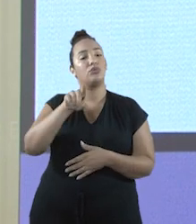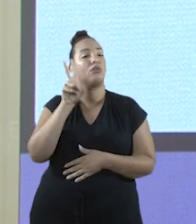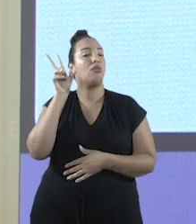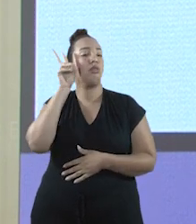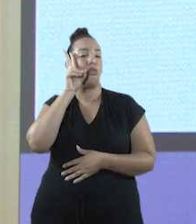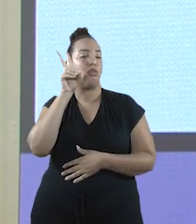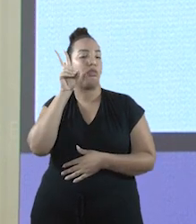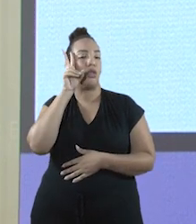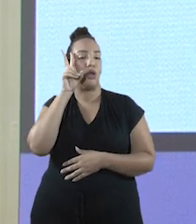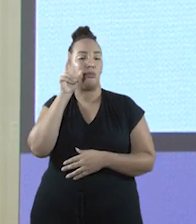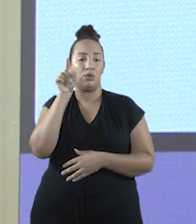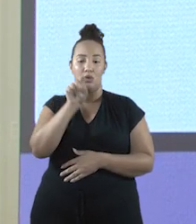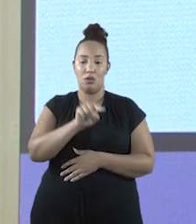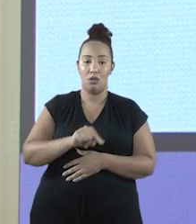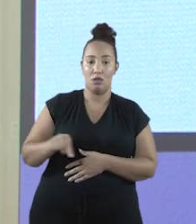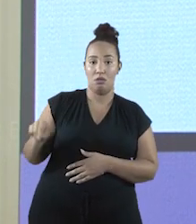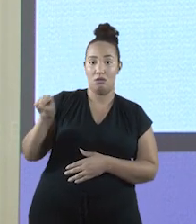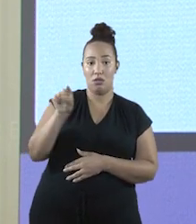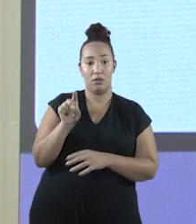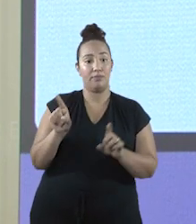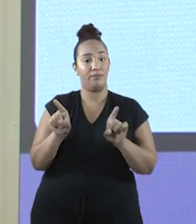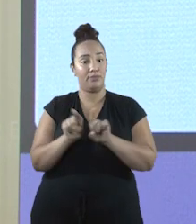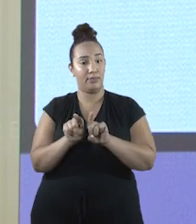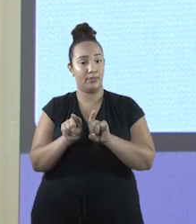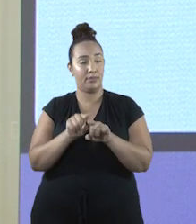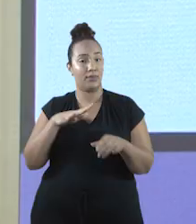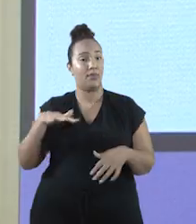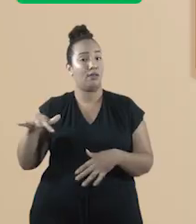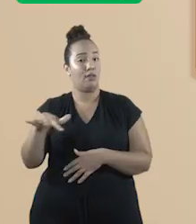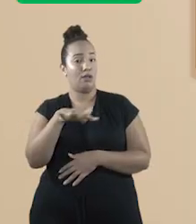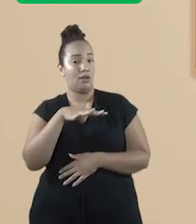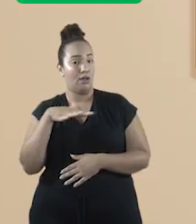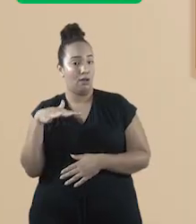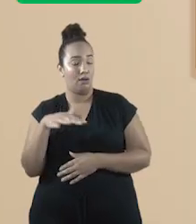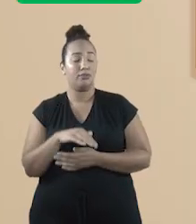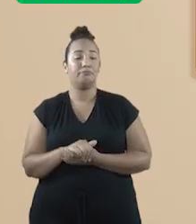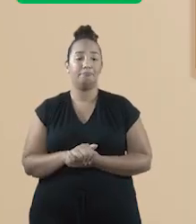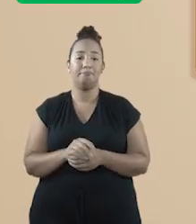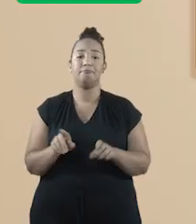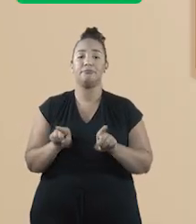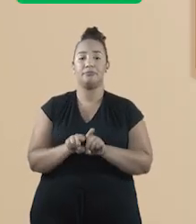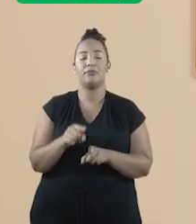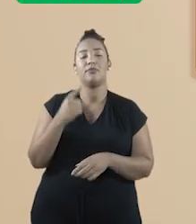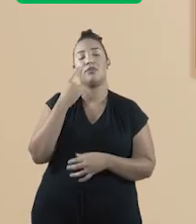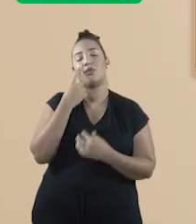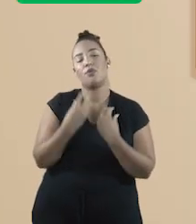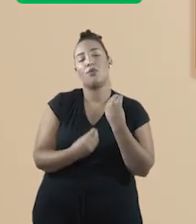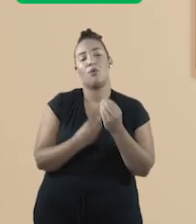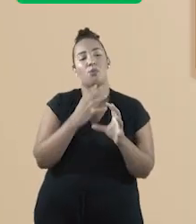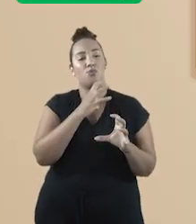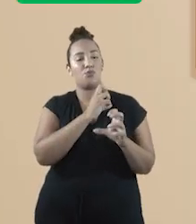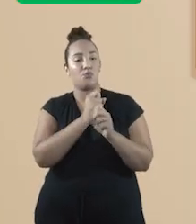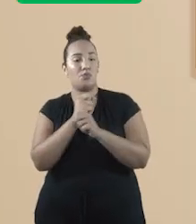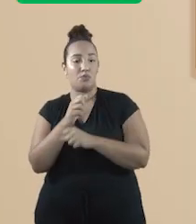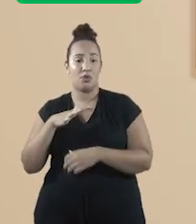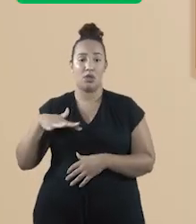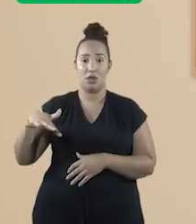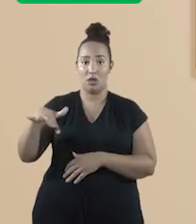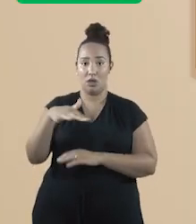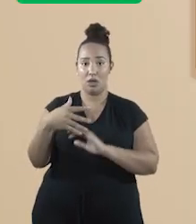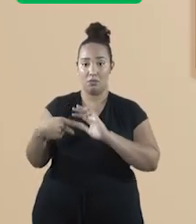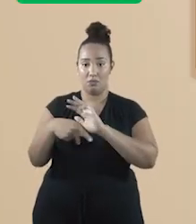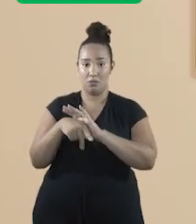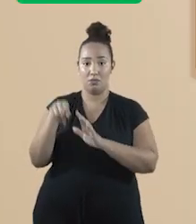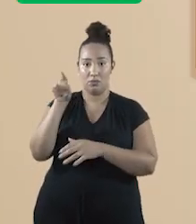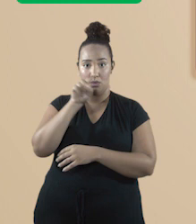relembramos círculos e relembramos áreas. Vimos como calcular a área de círculos e